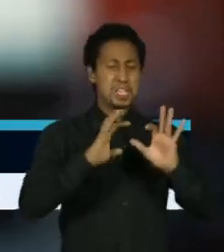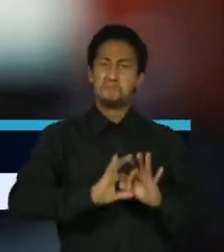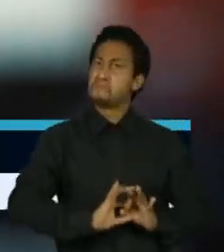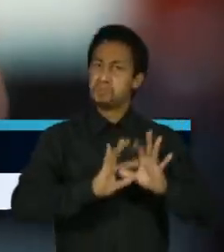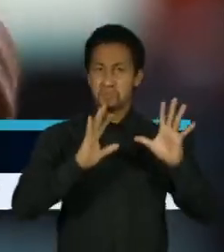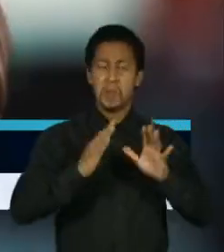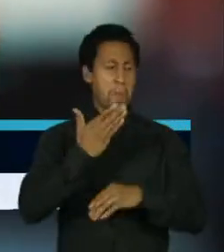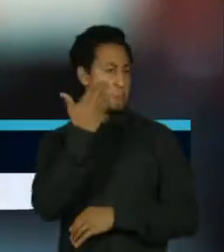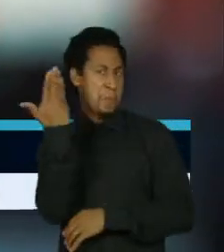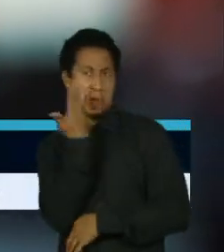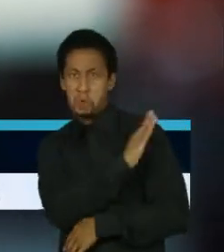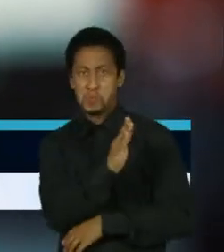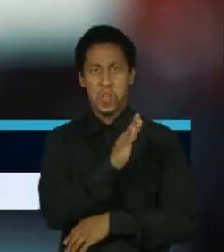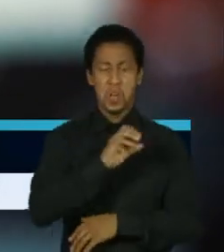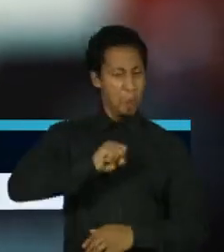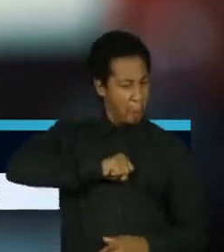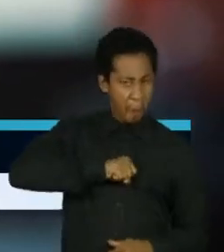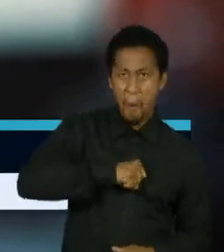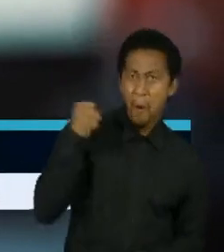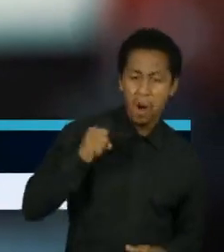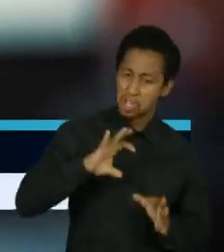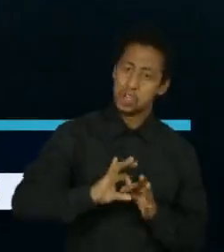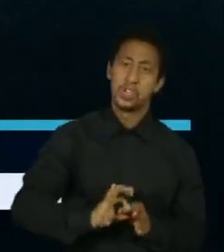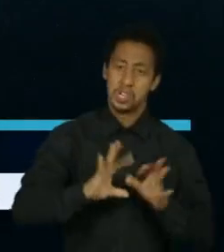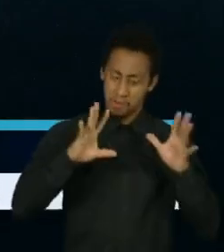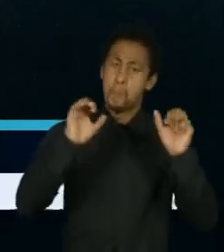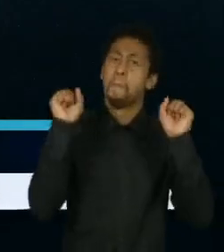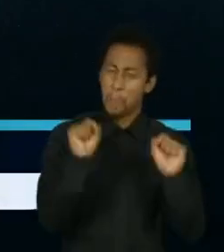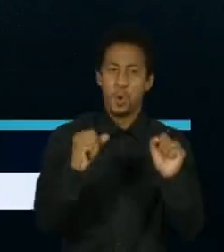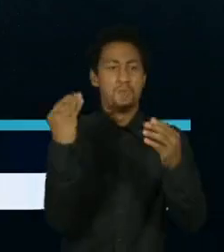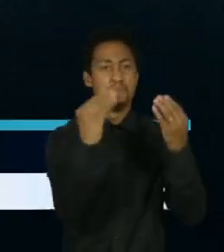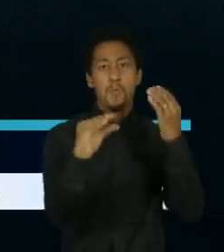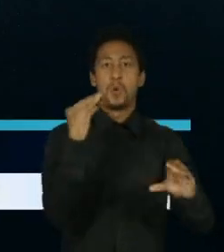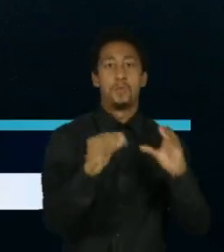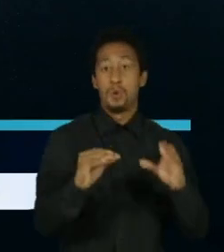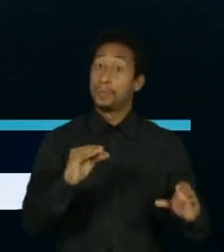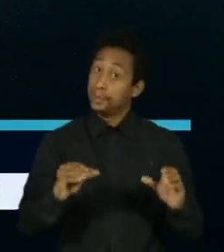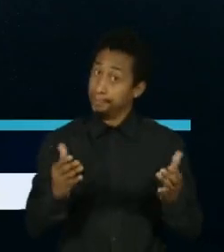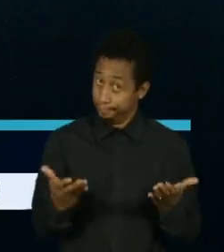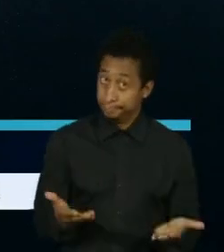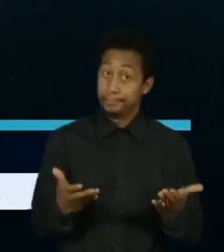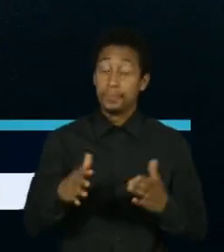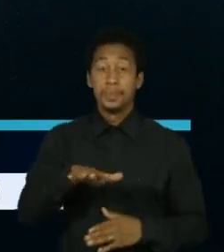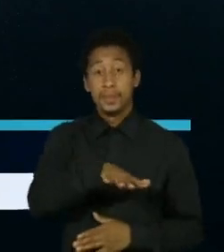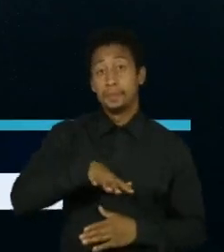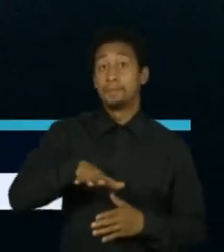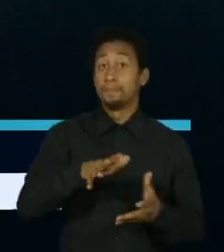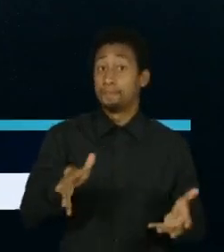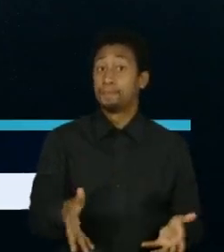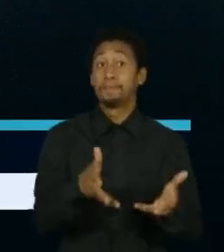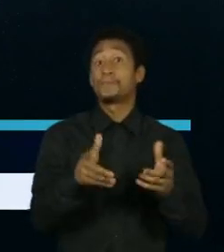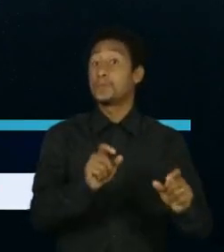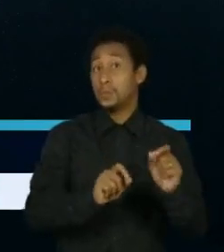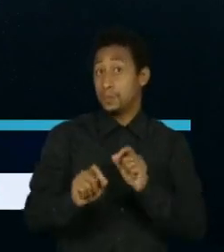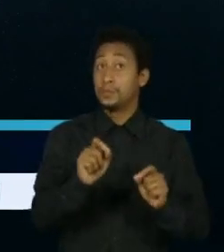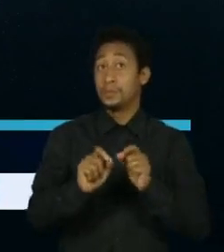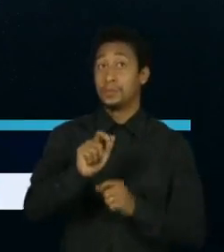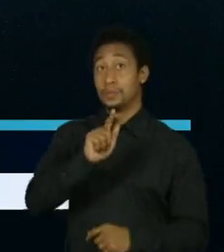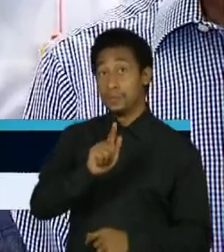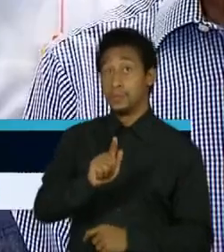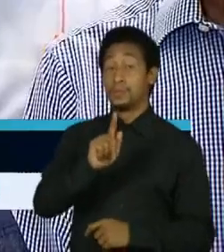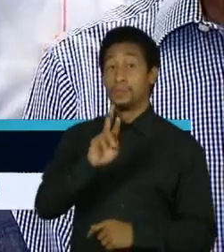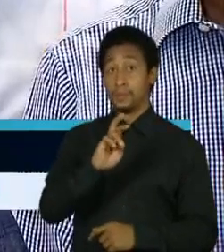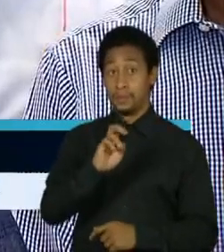e discurso de ódio não seriam regulados. As maiores iniciativas nesse campo são Getter e Parler. No